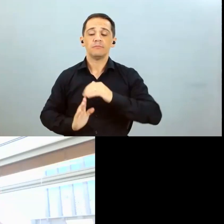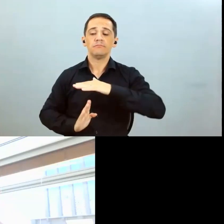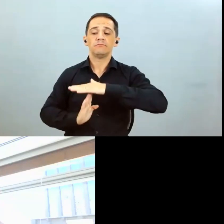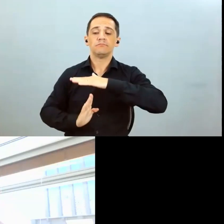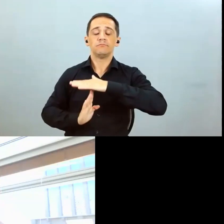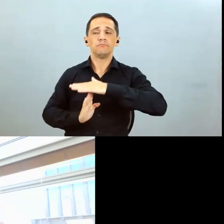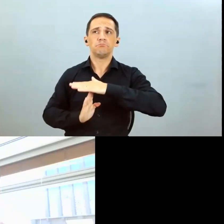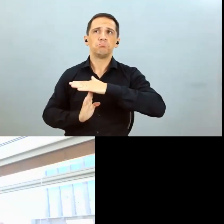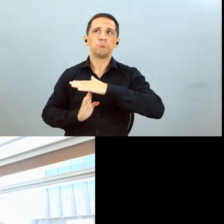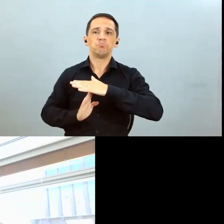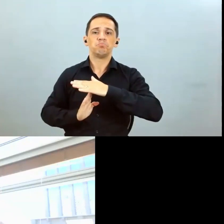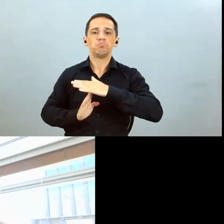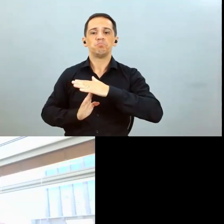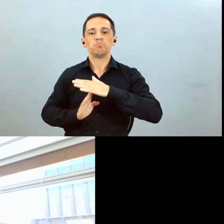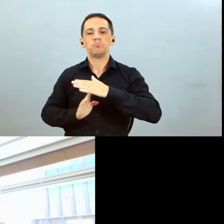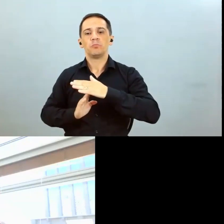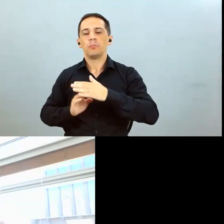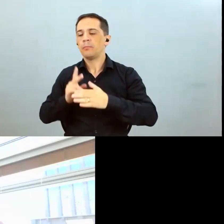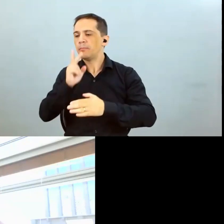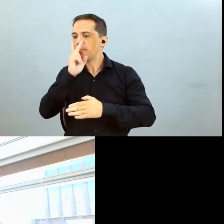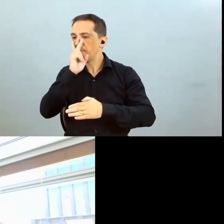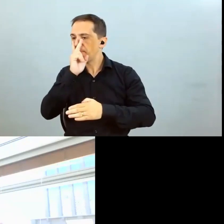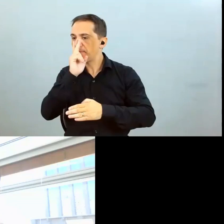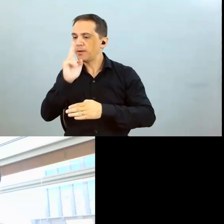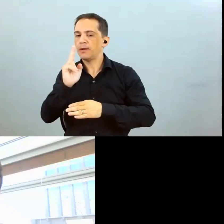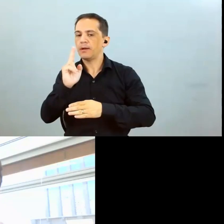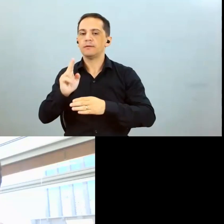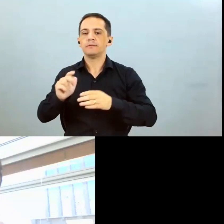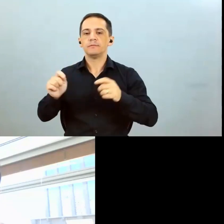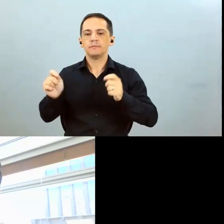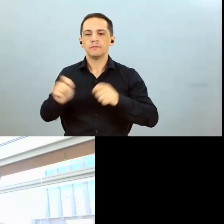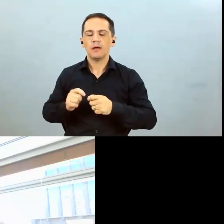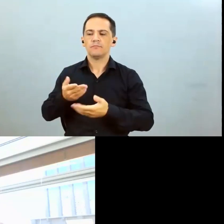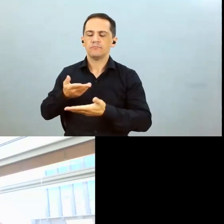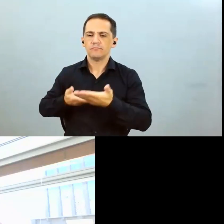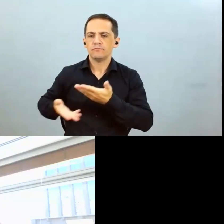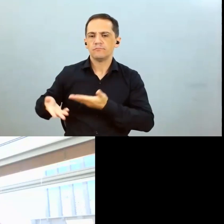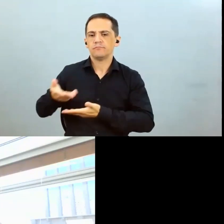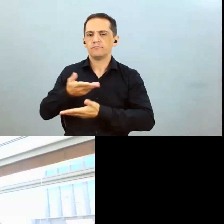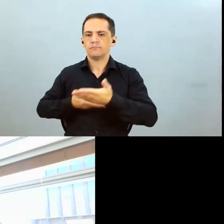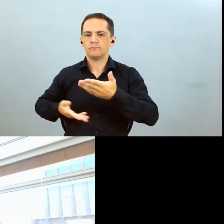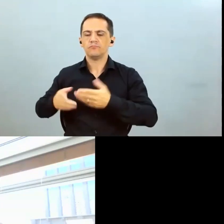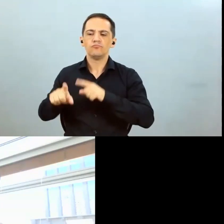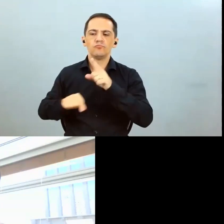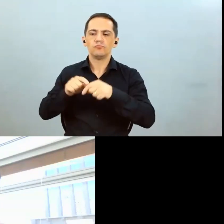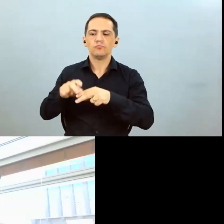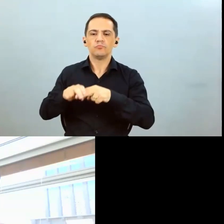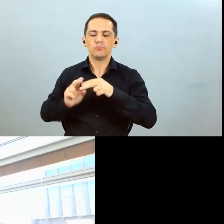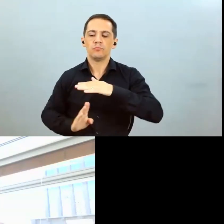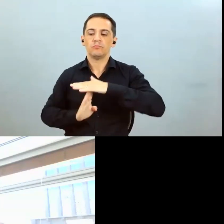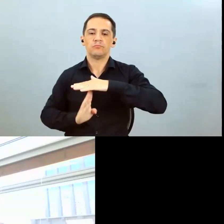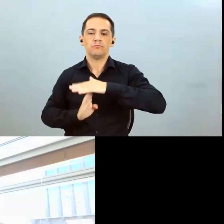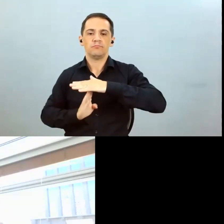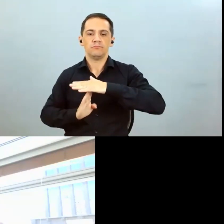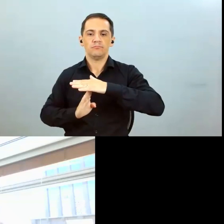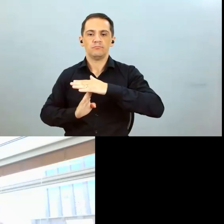de relação de troca para terem já começado a travar? Vocês podem explicar um pouquinho mais sobre o racional